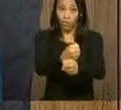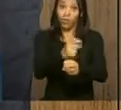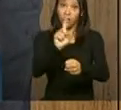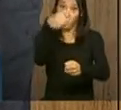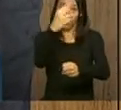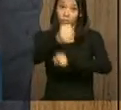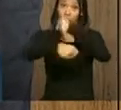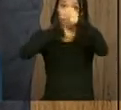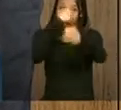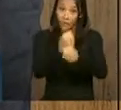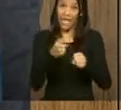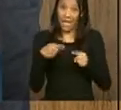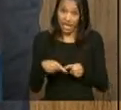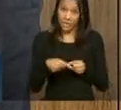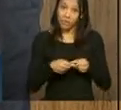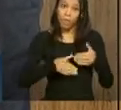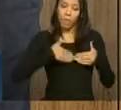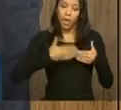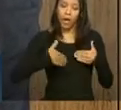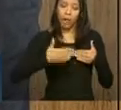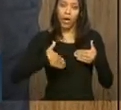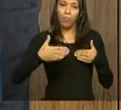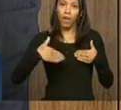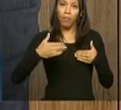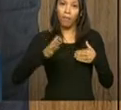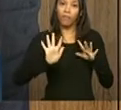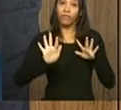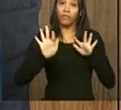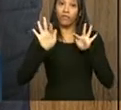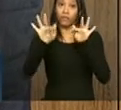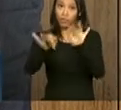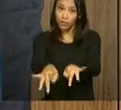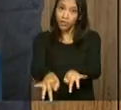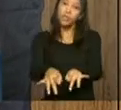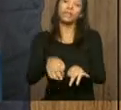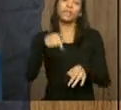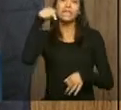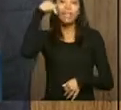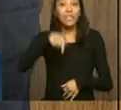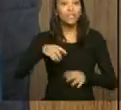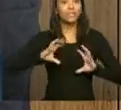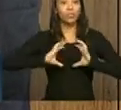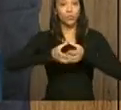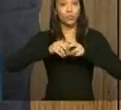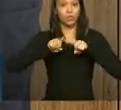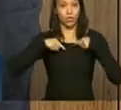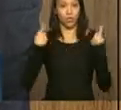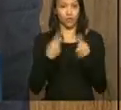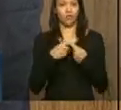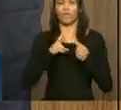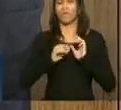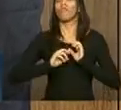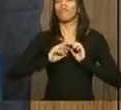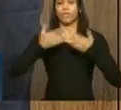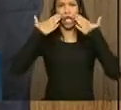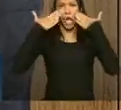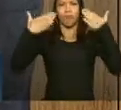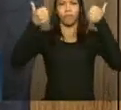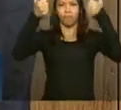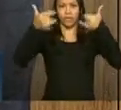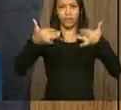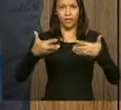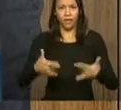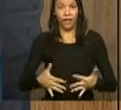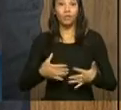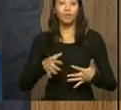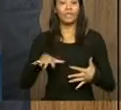processo termine e nessa cúpula agora vai ser dado conhecimento aos líderes daquelas áreas em que já